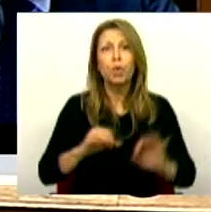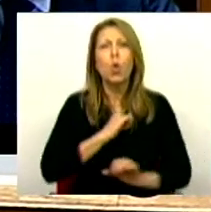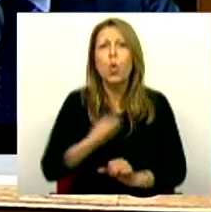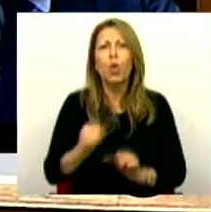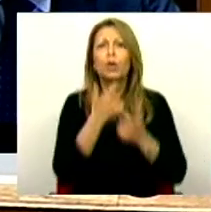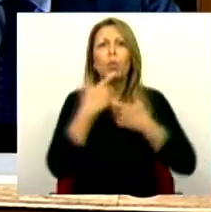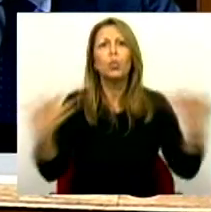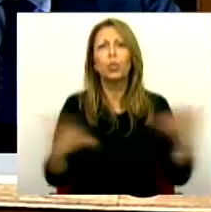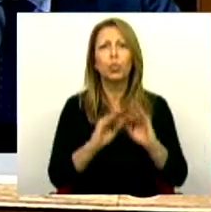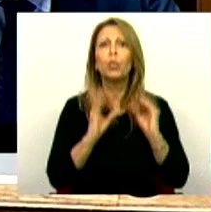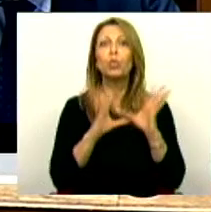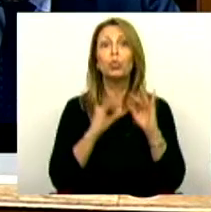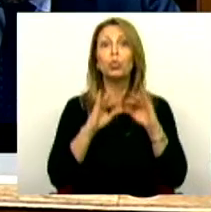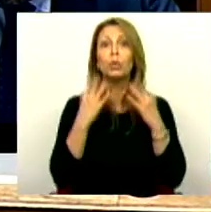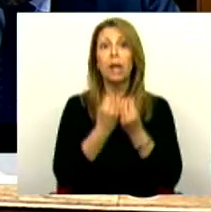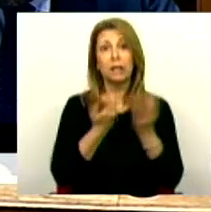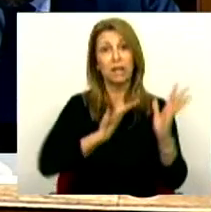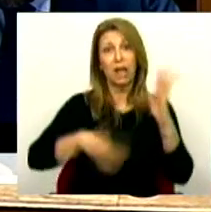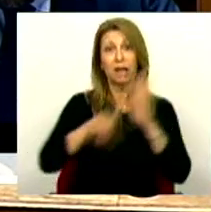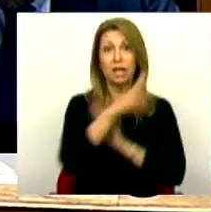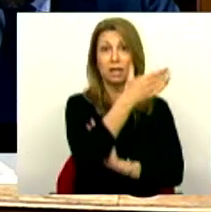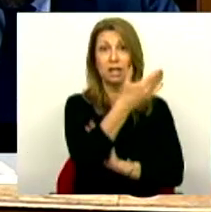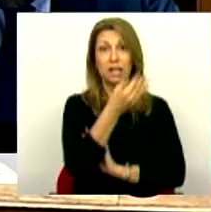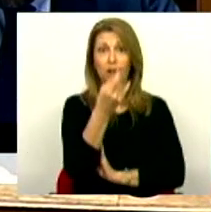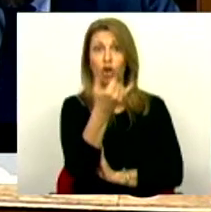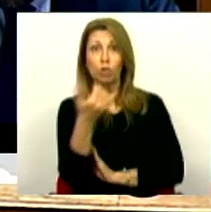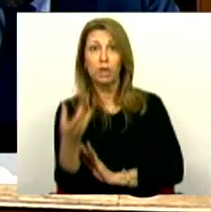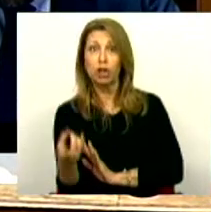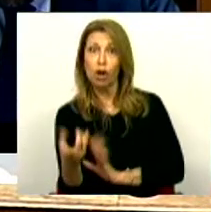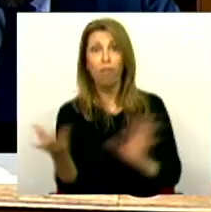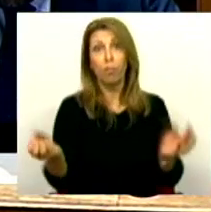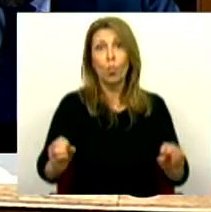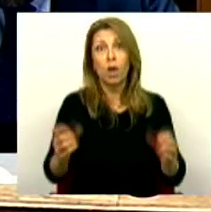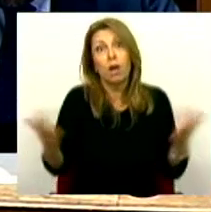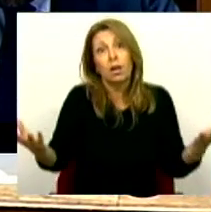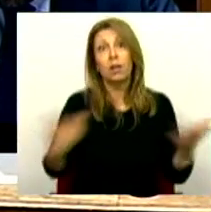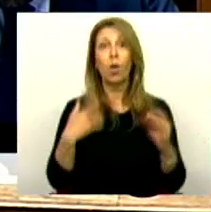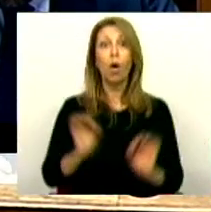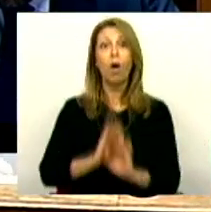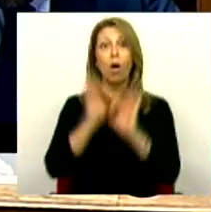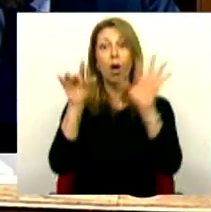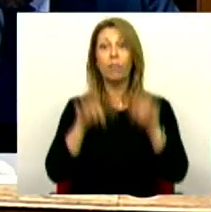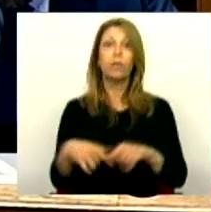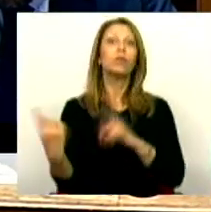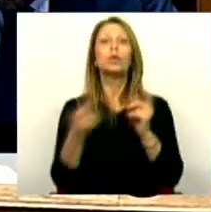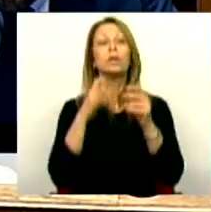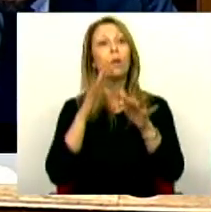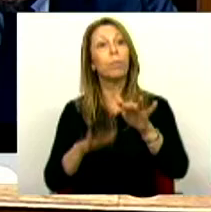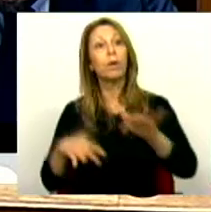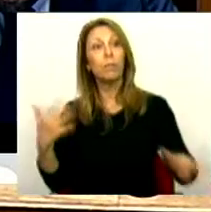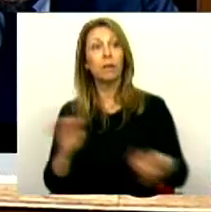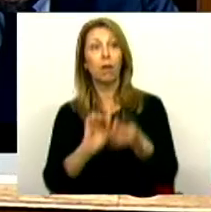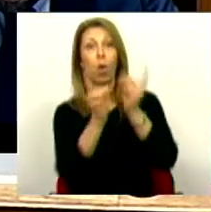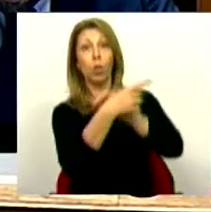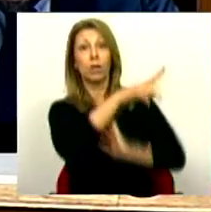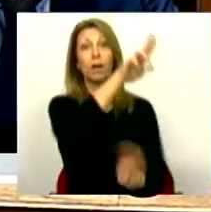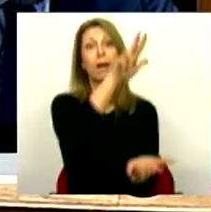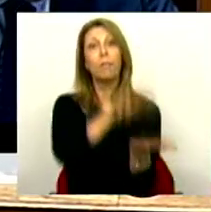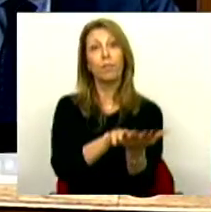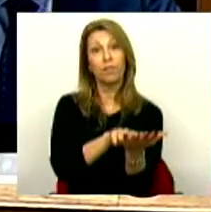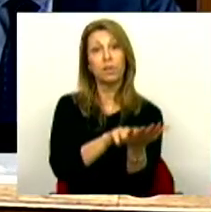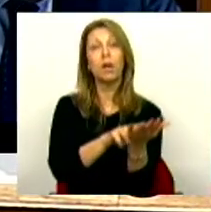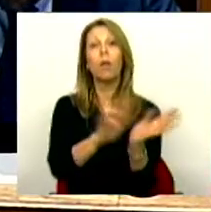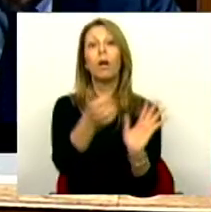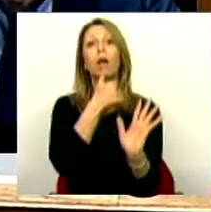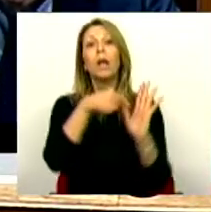-Lei 170 de 2019. E, portanto, o que era próprio desta discussão parlamentar é que, em contrário da aprovação das resoluções